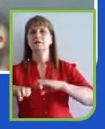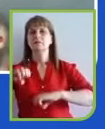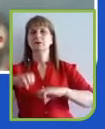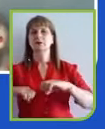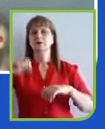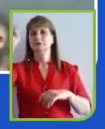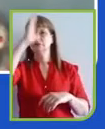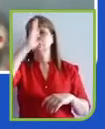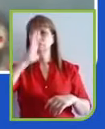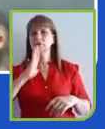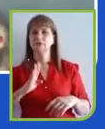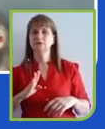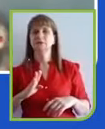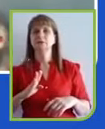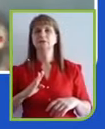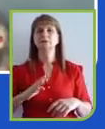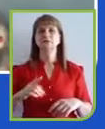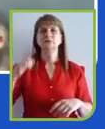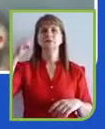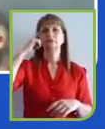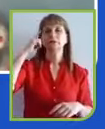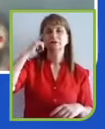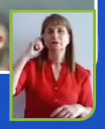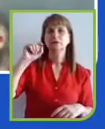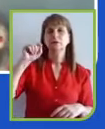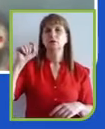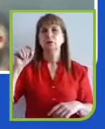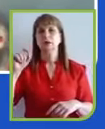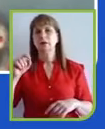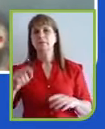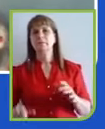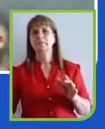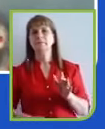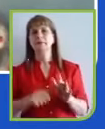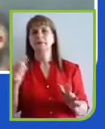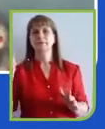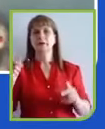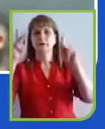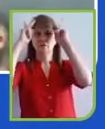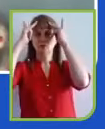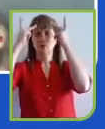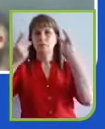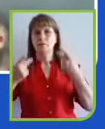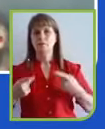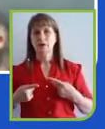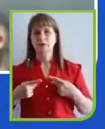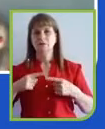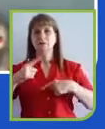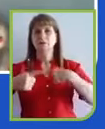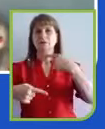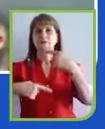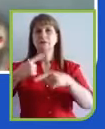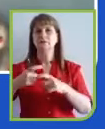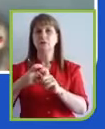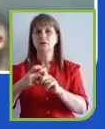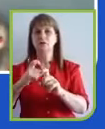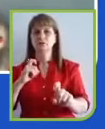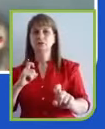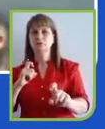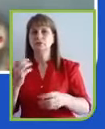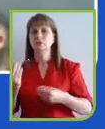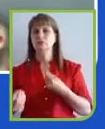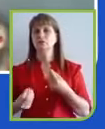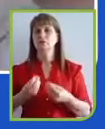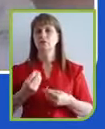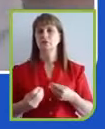no seu entendimento, nas suas relações, de colocar o propósito antes do lucro? Bom,